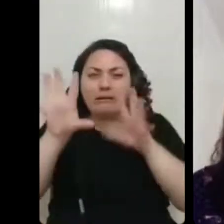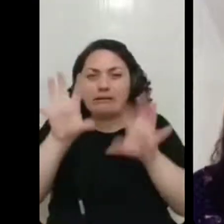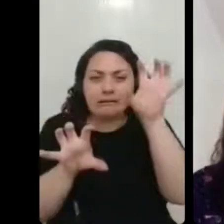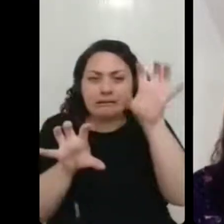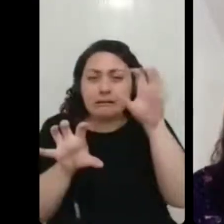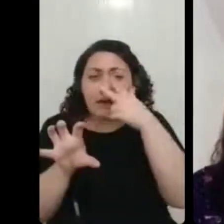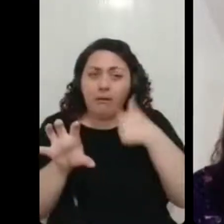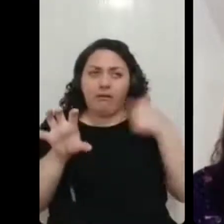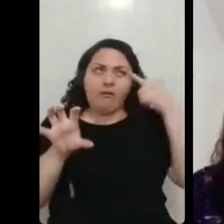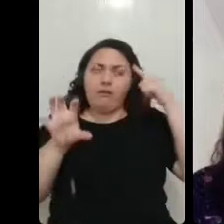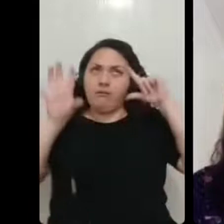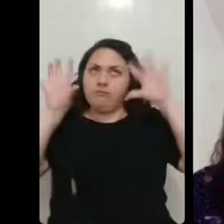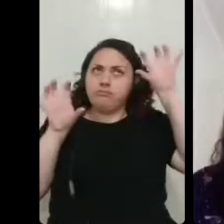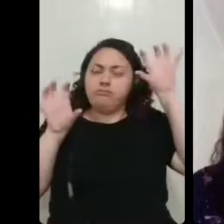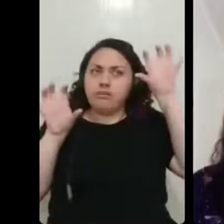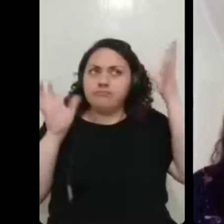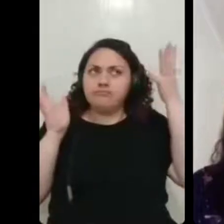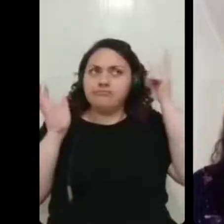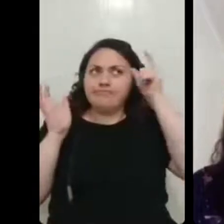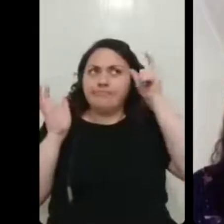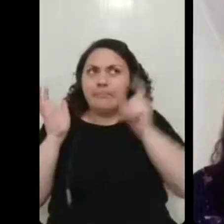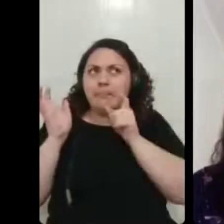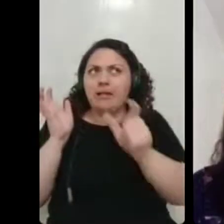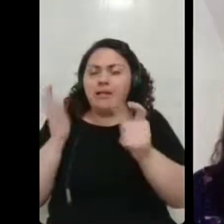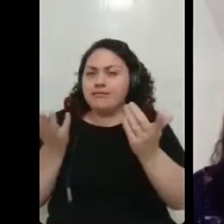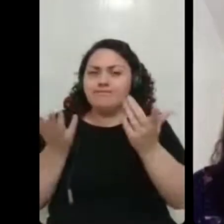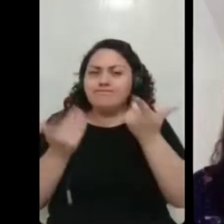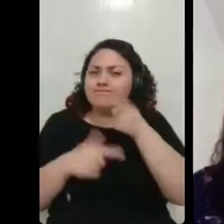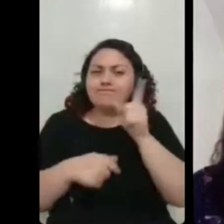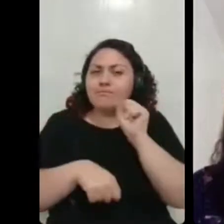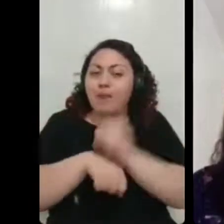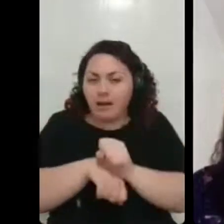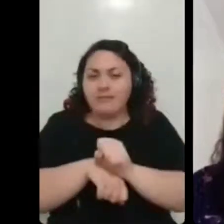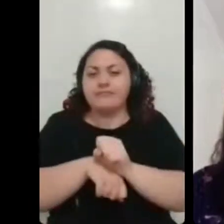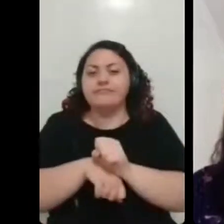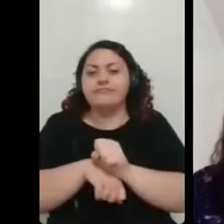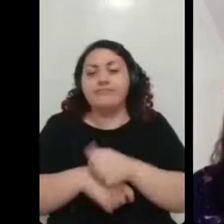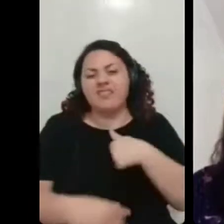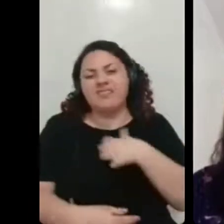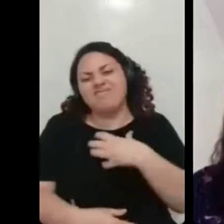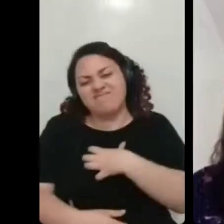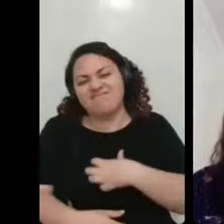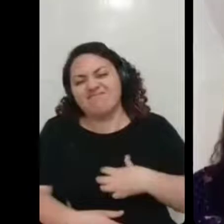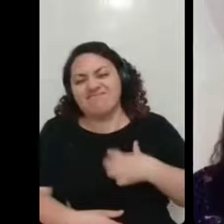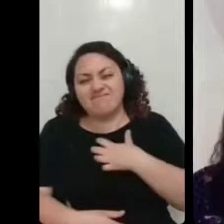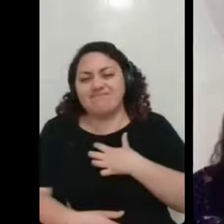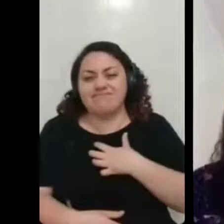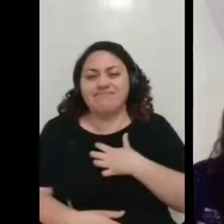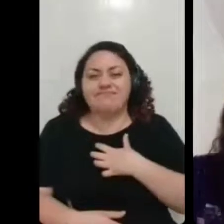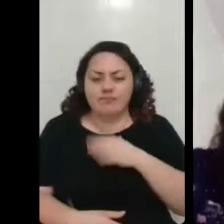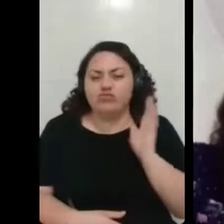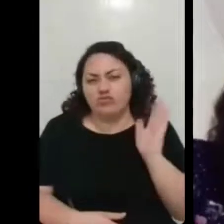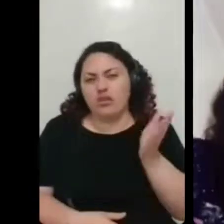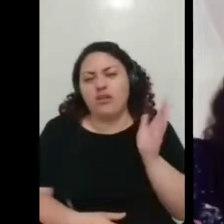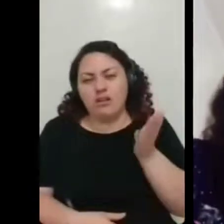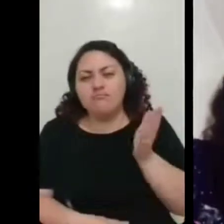tem que parar, sabe? Não consegue continuar falando. E isso é uma coisa que me frustra e me frustrou bastante já, agora eu lido um